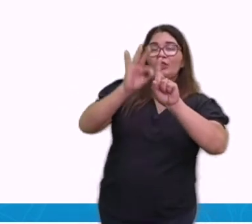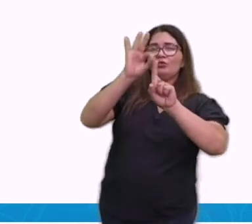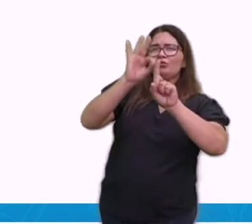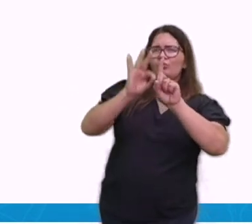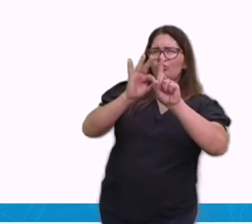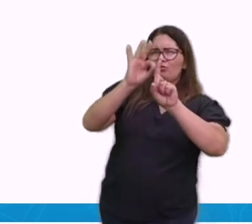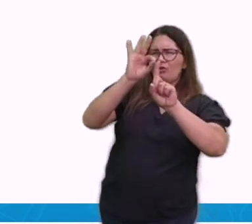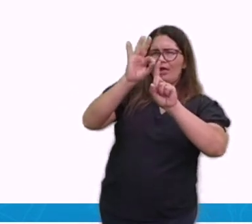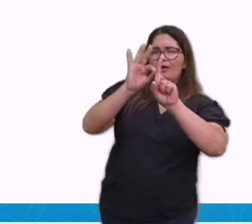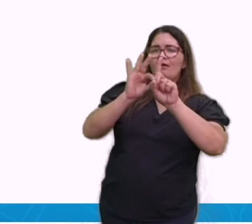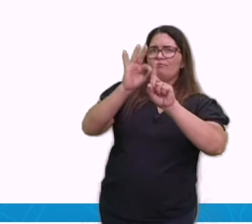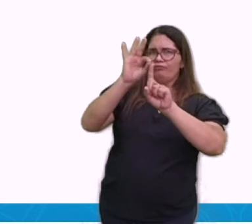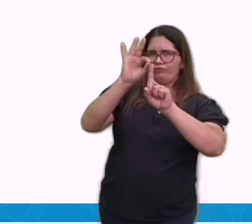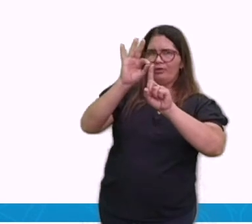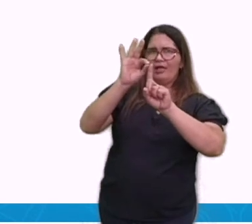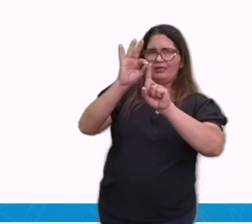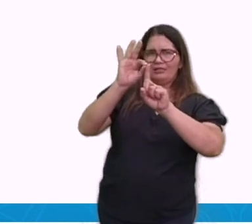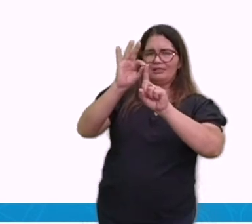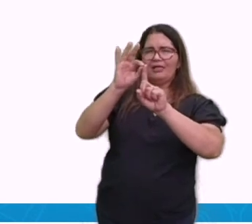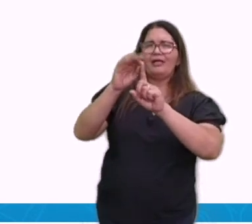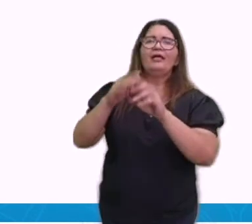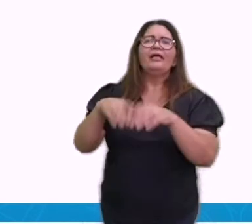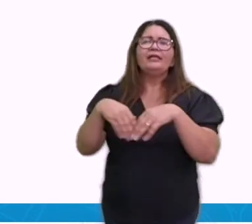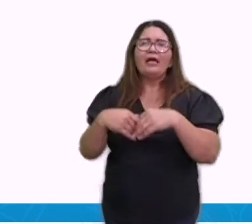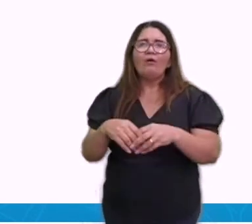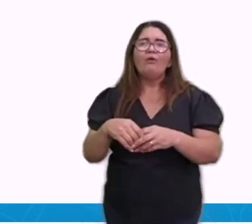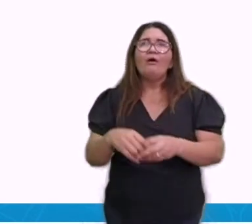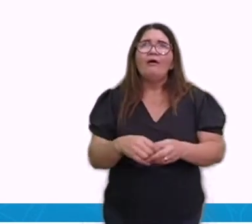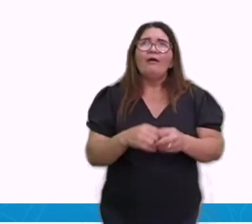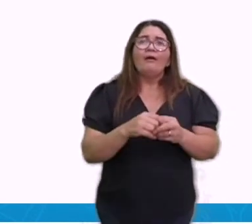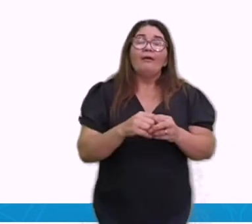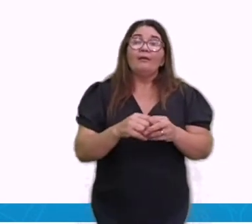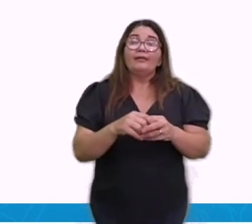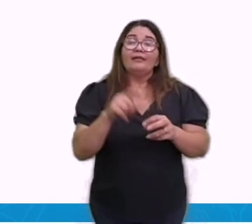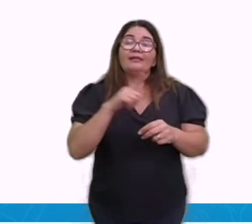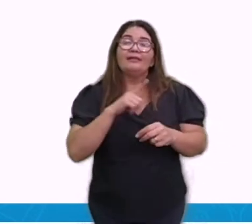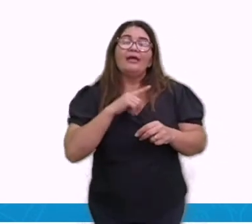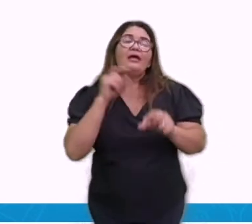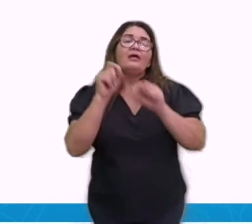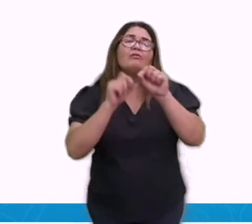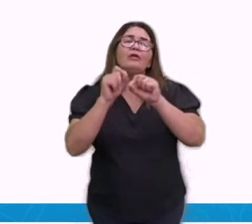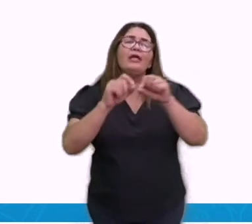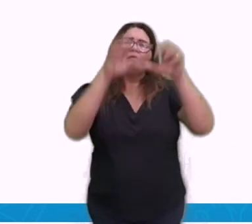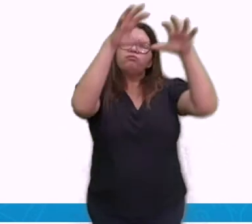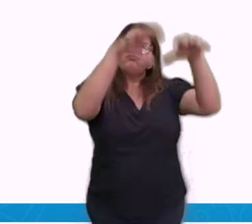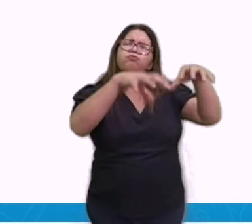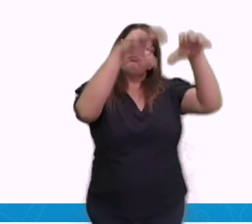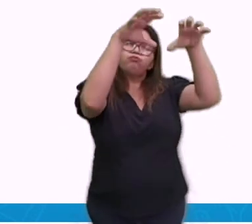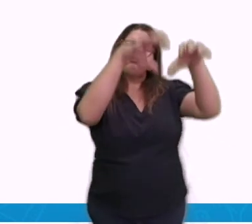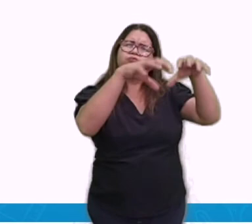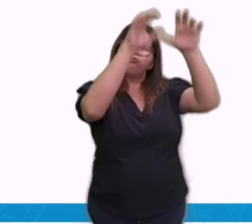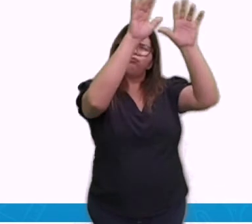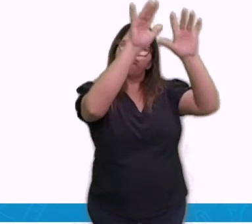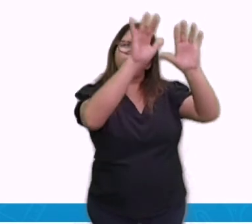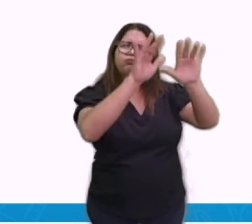temperaturas trazem consigo muita umidade, né? Então, tem muita chuva. Então, prestem atenção